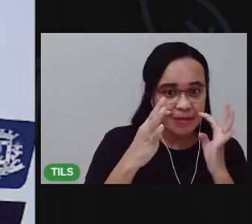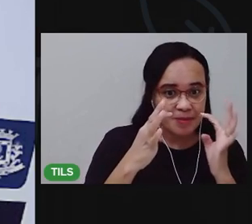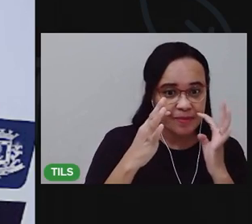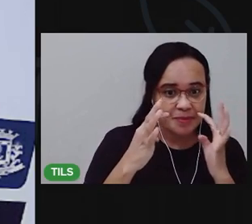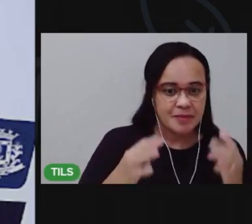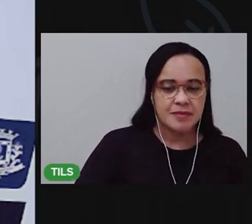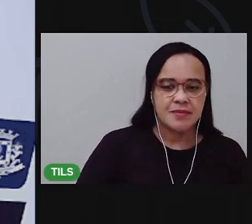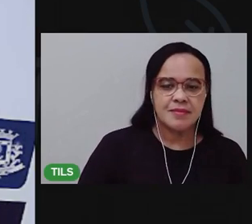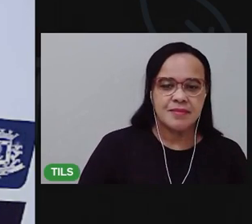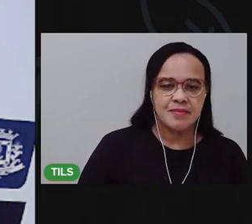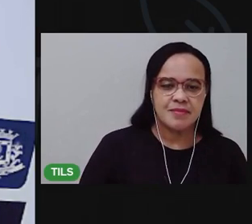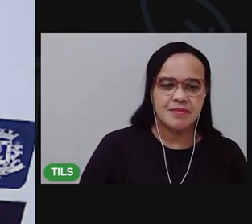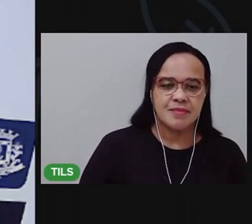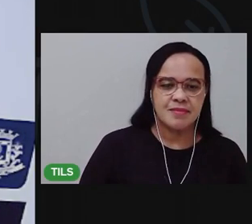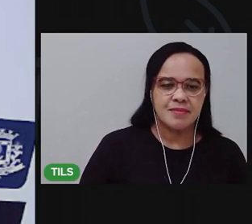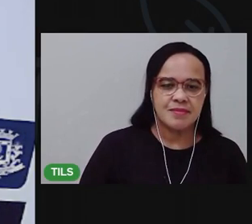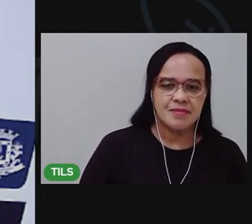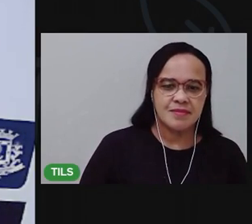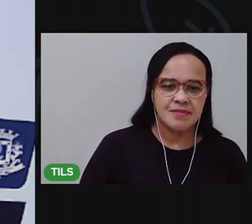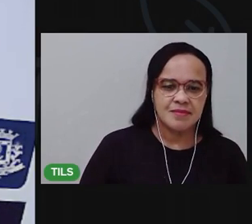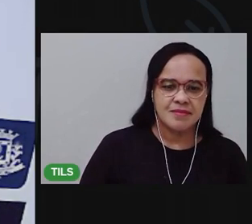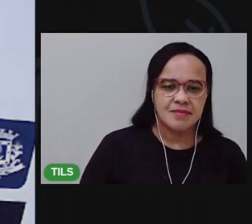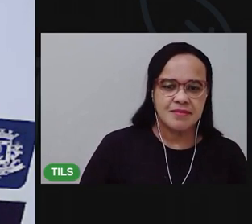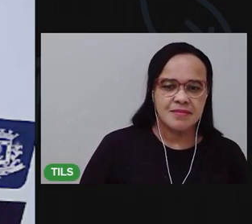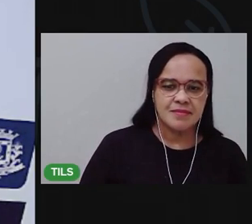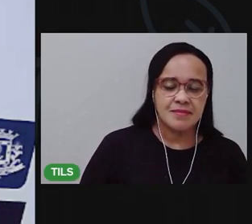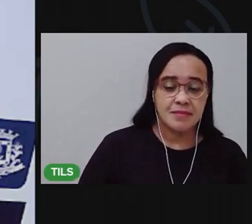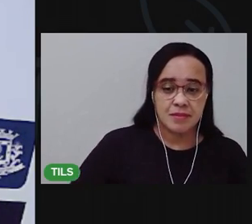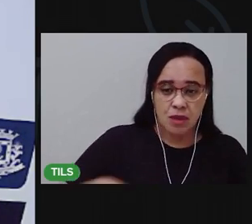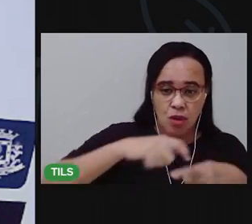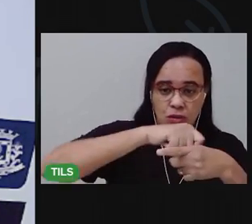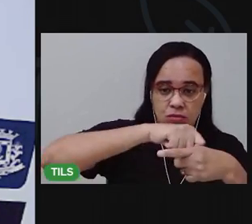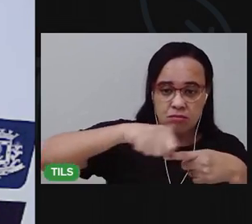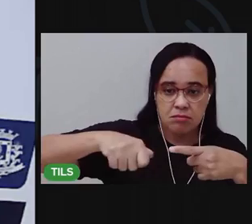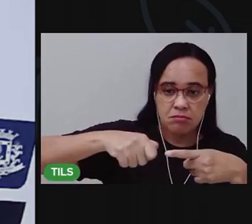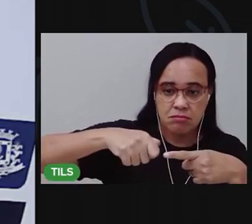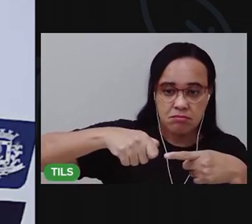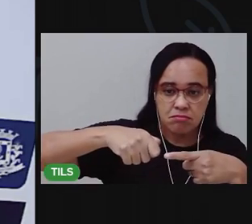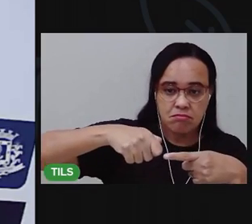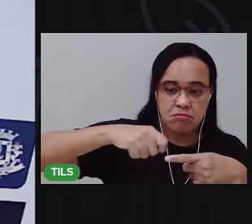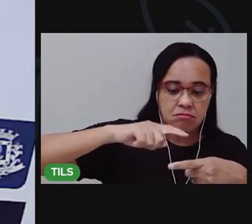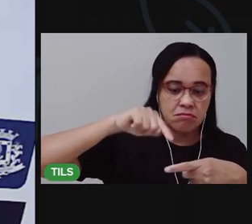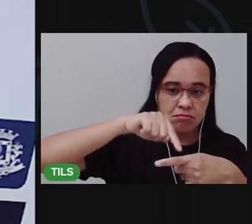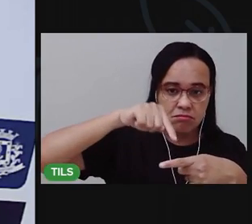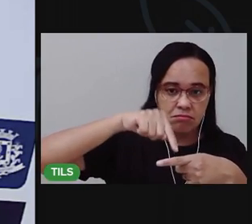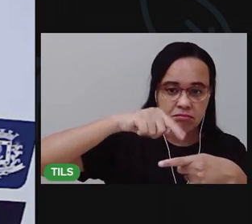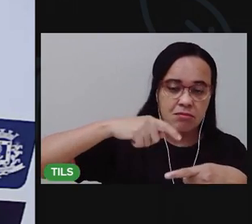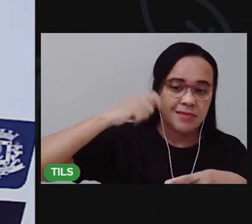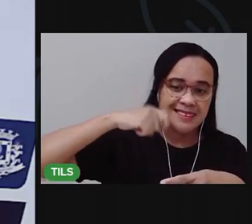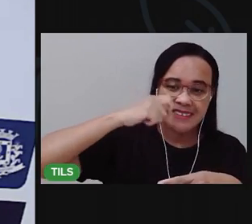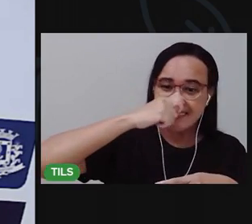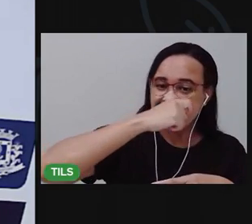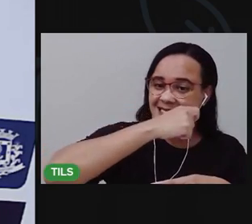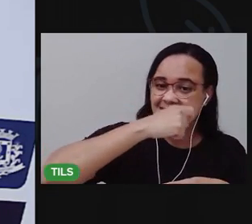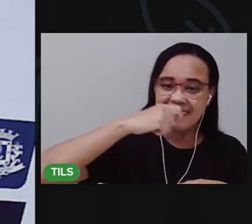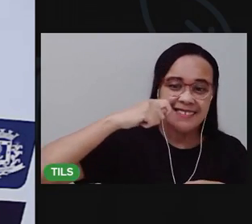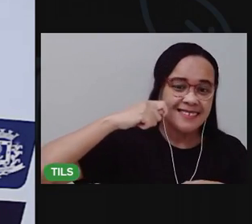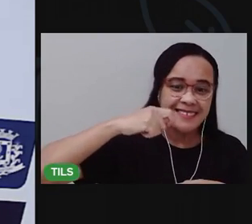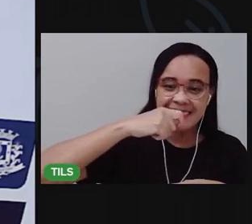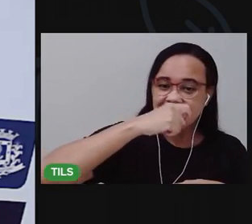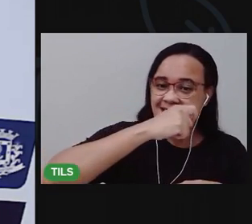a minha primeira tarefa?